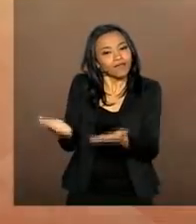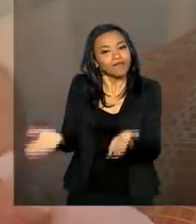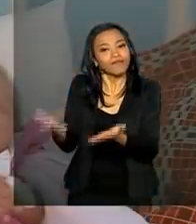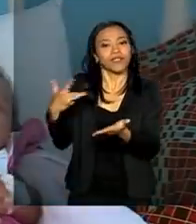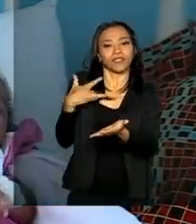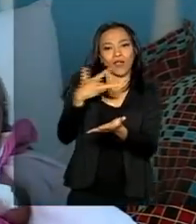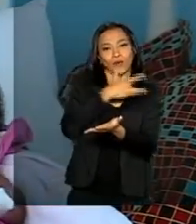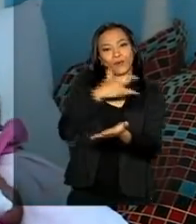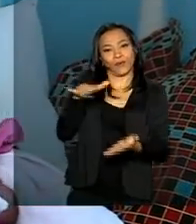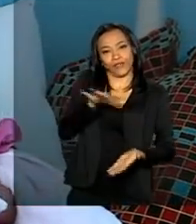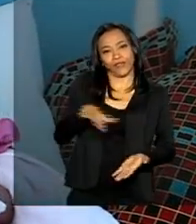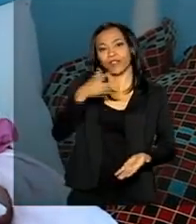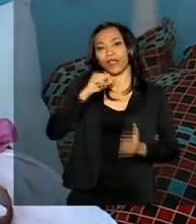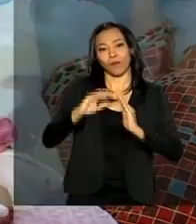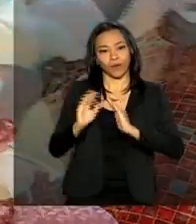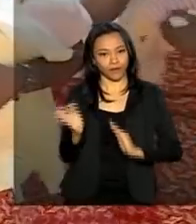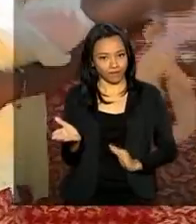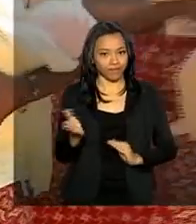Moçambique.